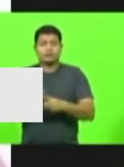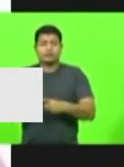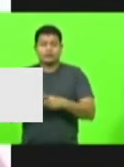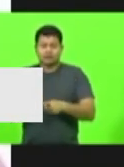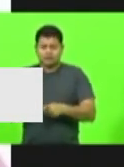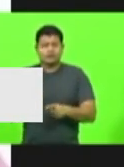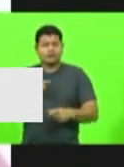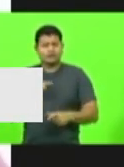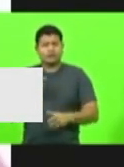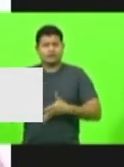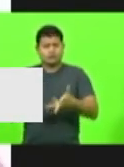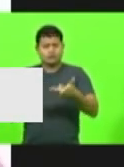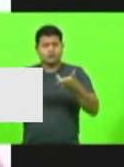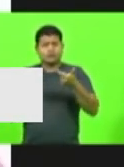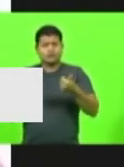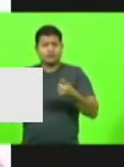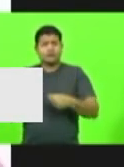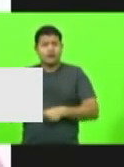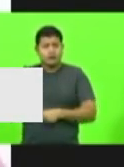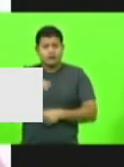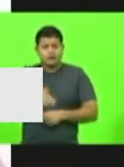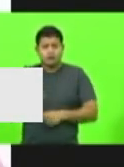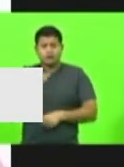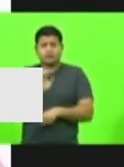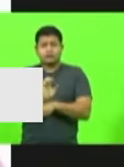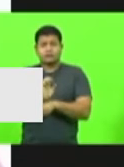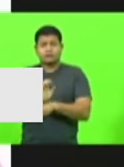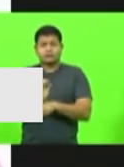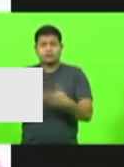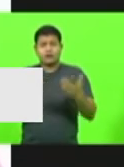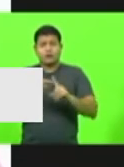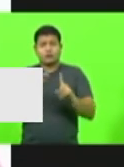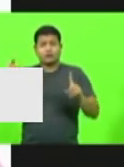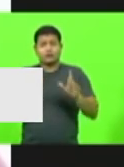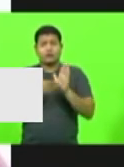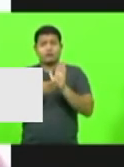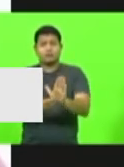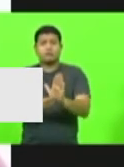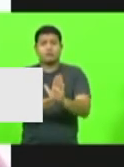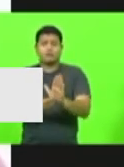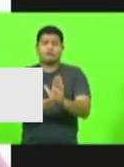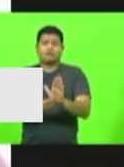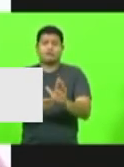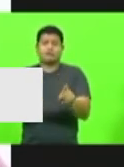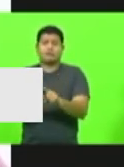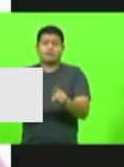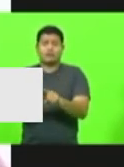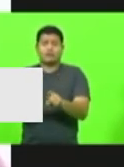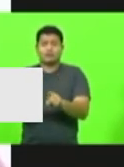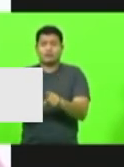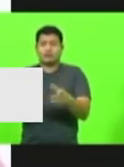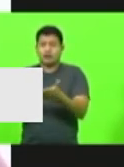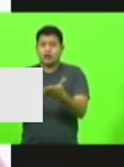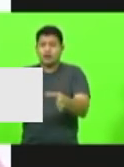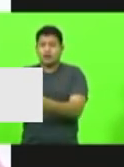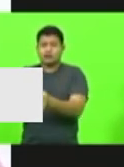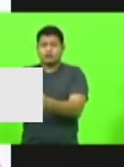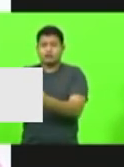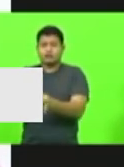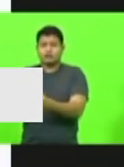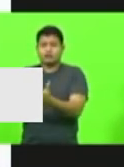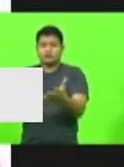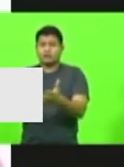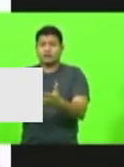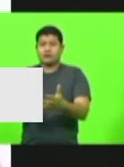enalteceu o trabalho feito no Estado. Os números comprovam, as instituições estão aí com uma carga e aí